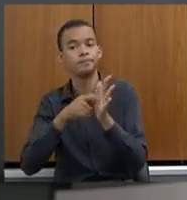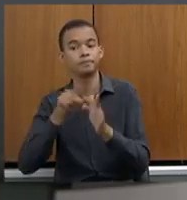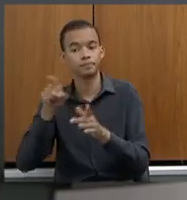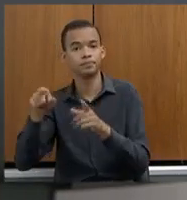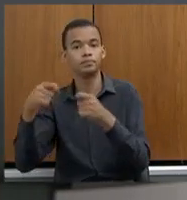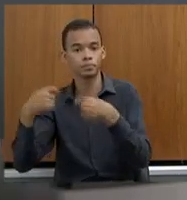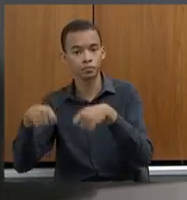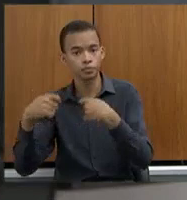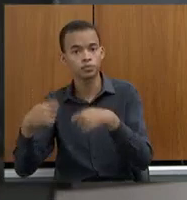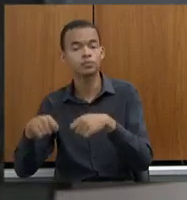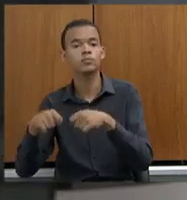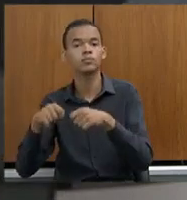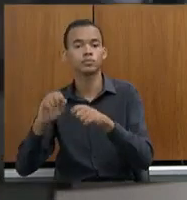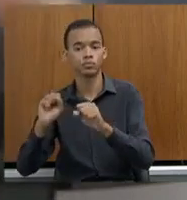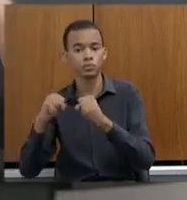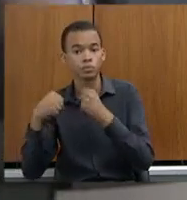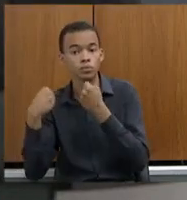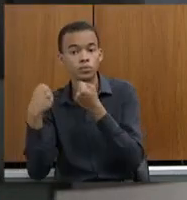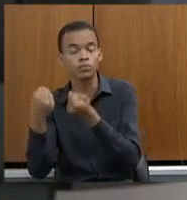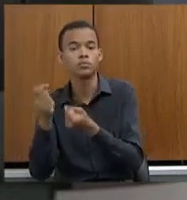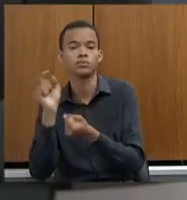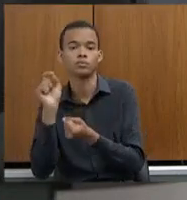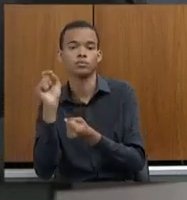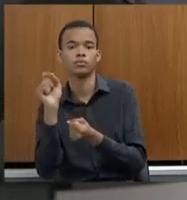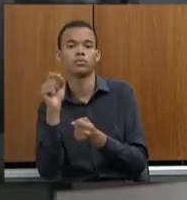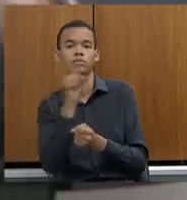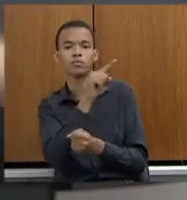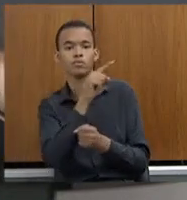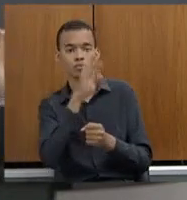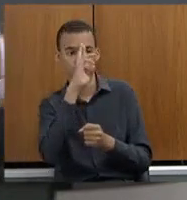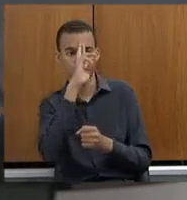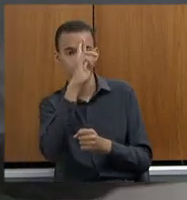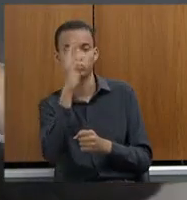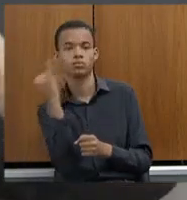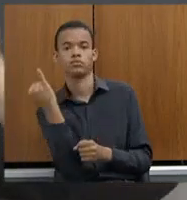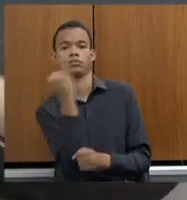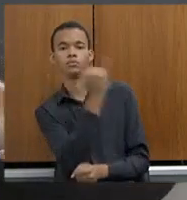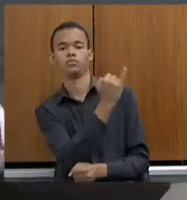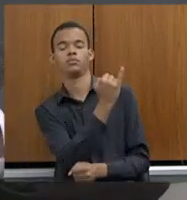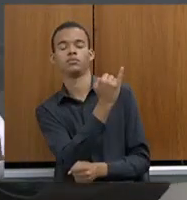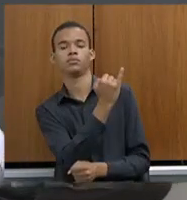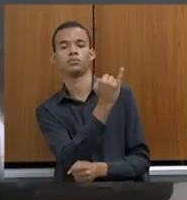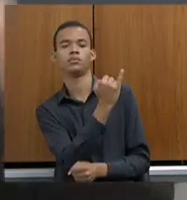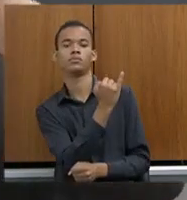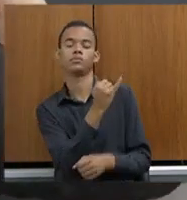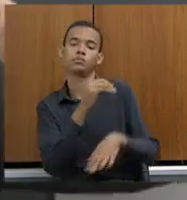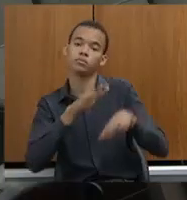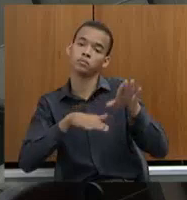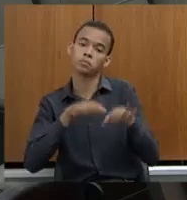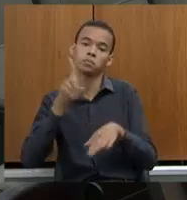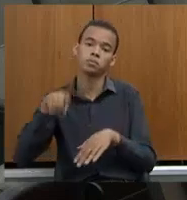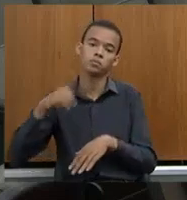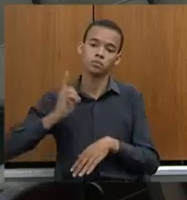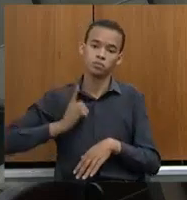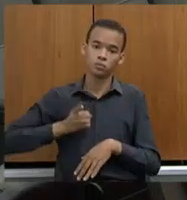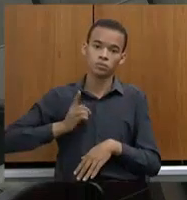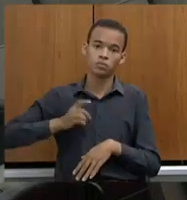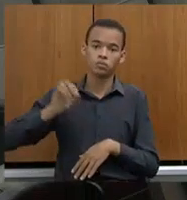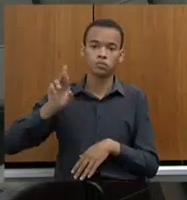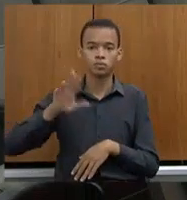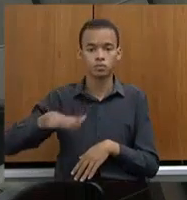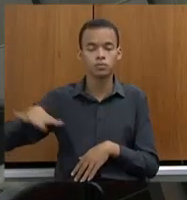cientificar, informar a chefia, seja ela no plano do delegado regional, do delegado